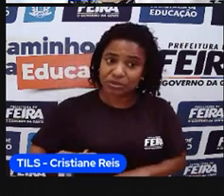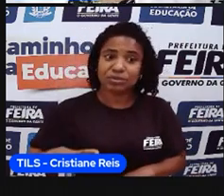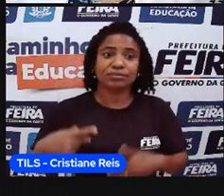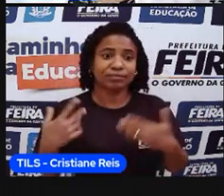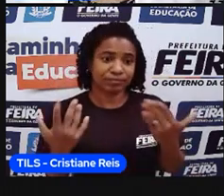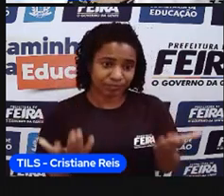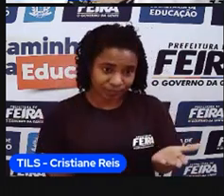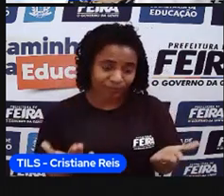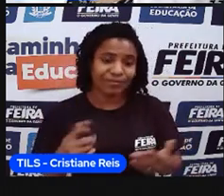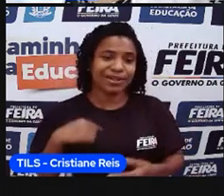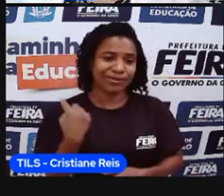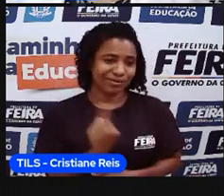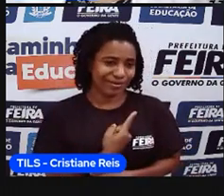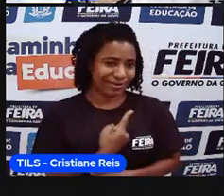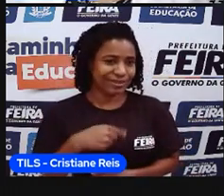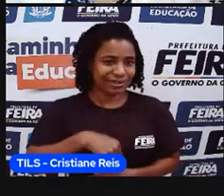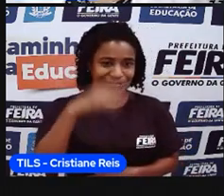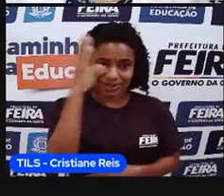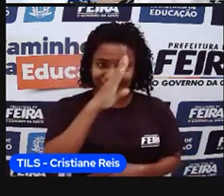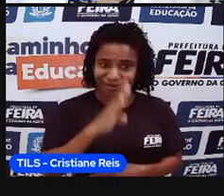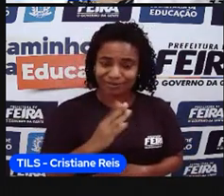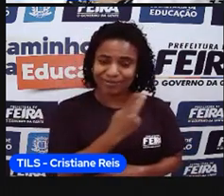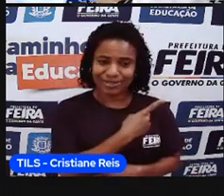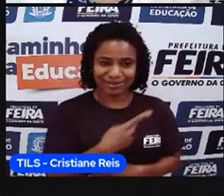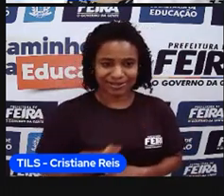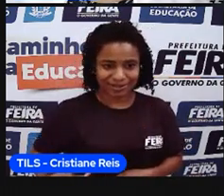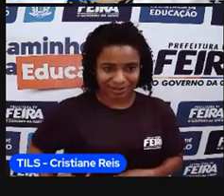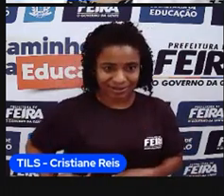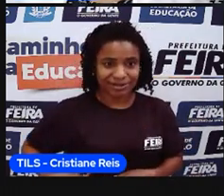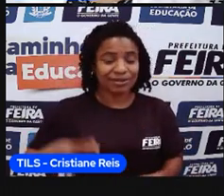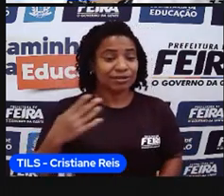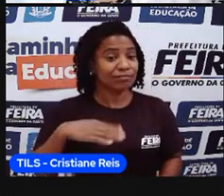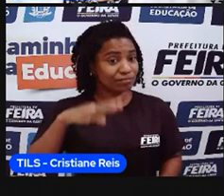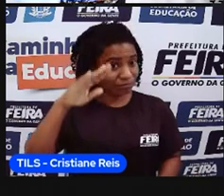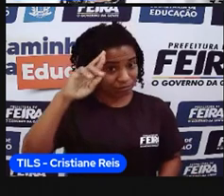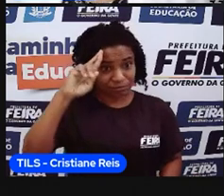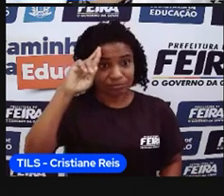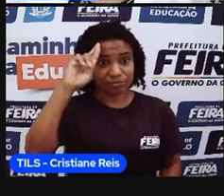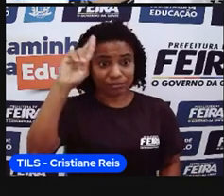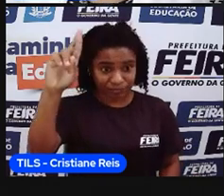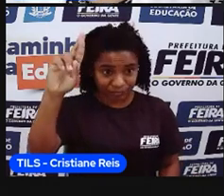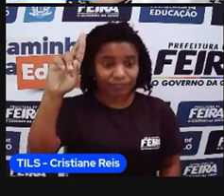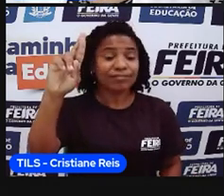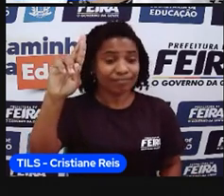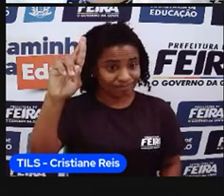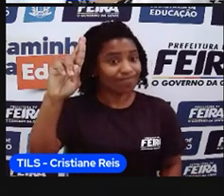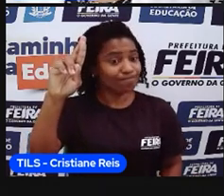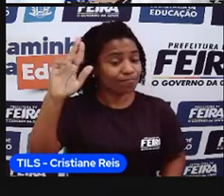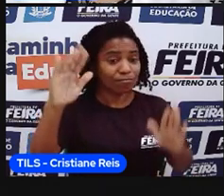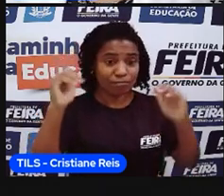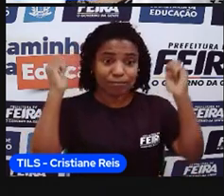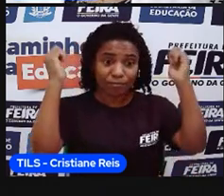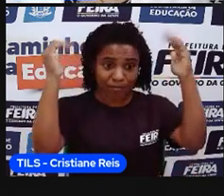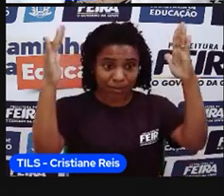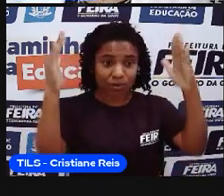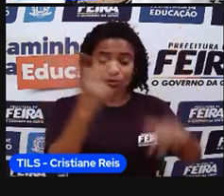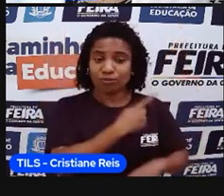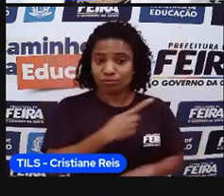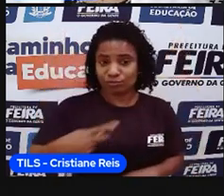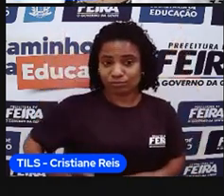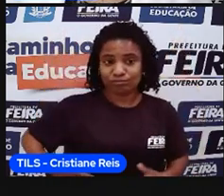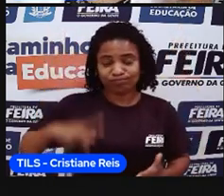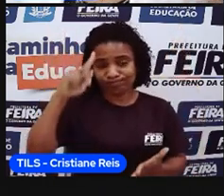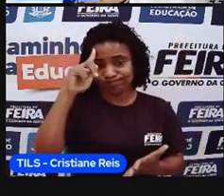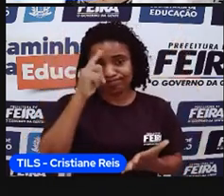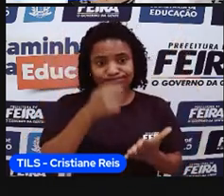no caso do nosso, né, a figura do presidente, que é, né, o chefe maior lá, né, do poder executivo e na realidade é quem, né, vai